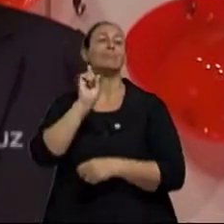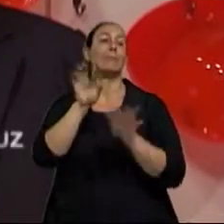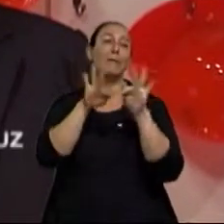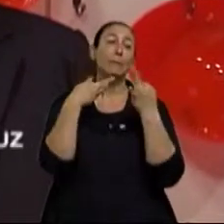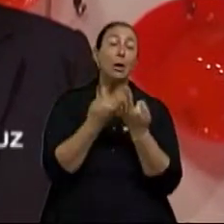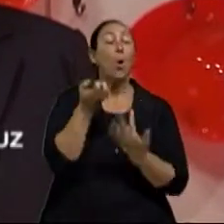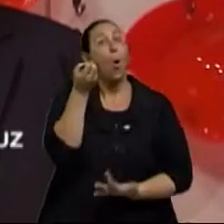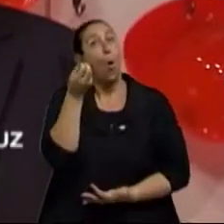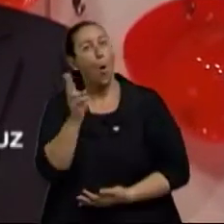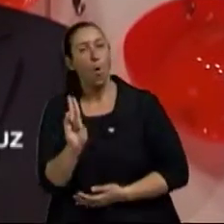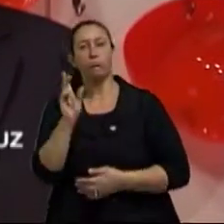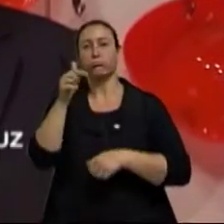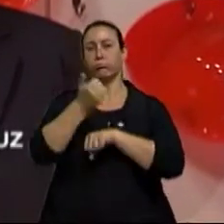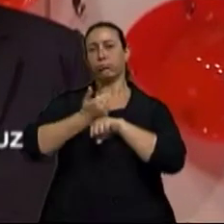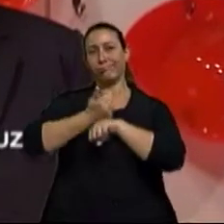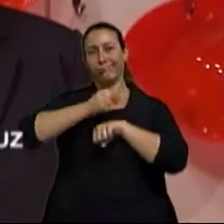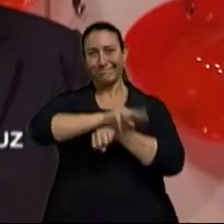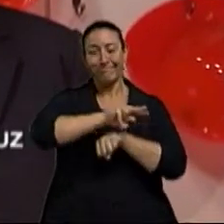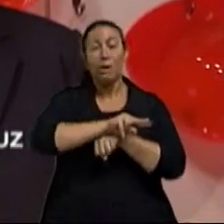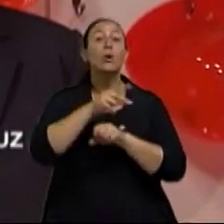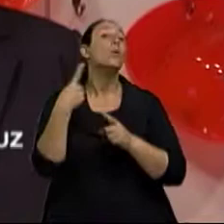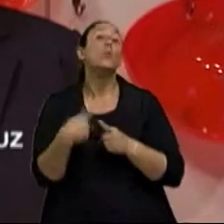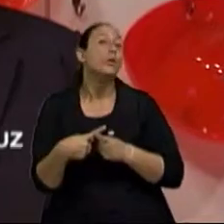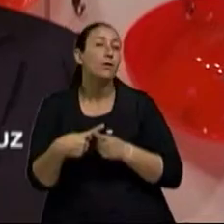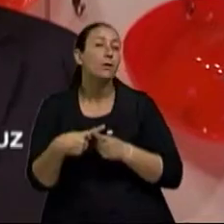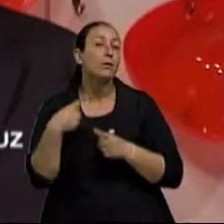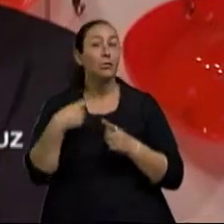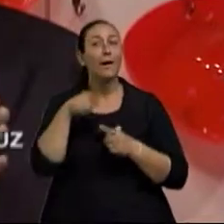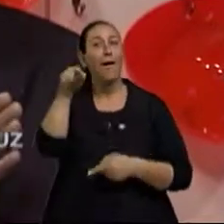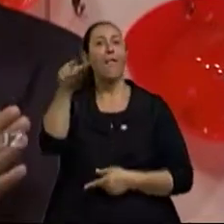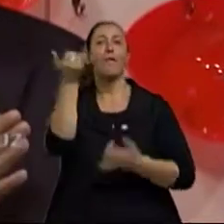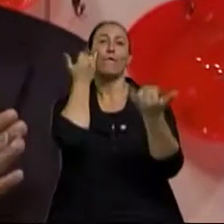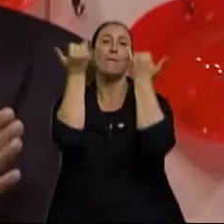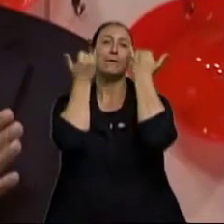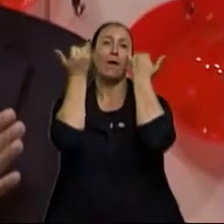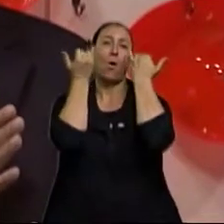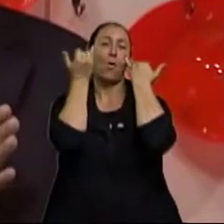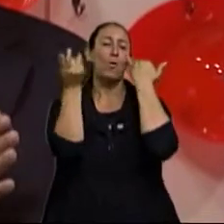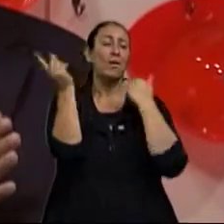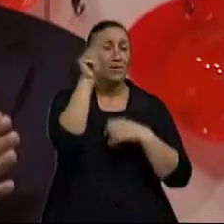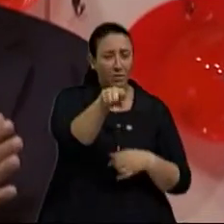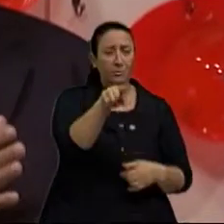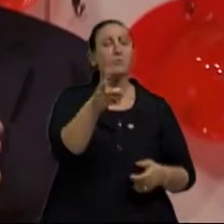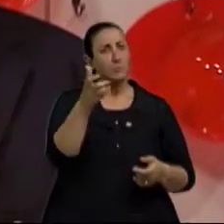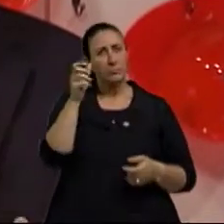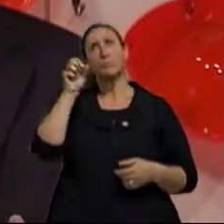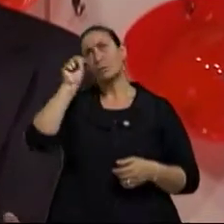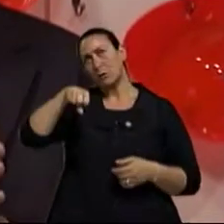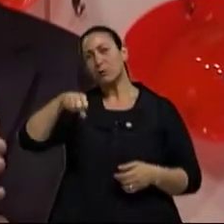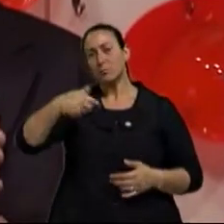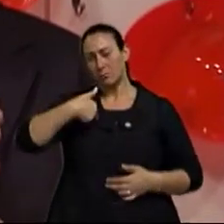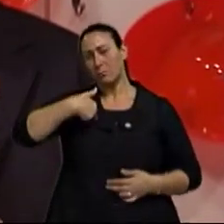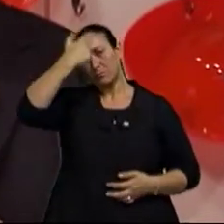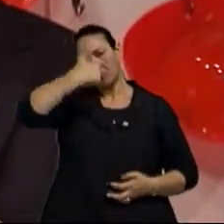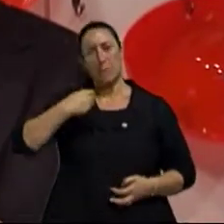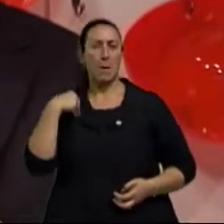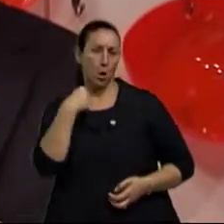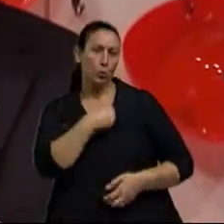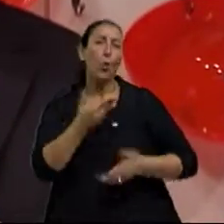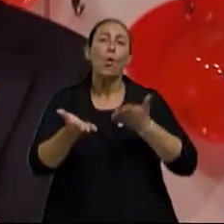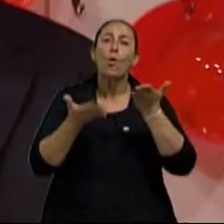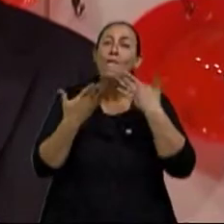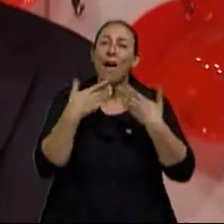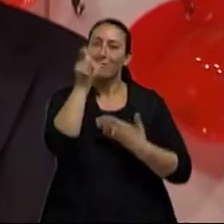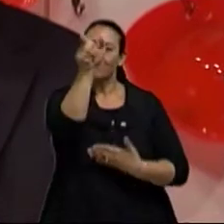vezes ele é o principal informante. Claro, o foco do profissional de saúde, no caso médico, ele vai ser